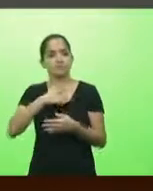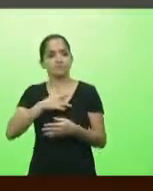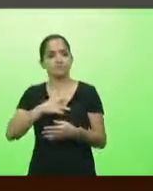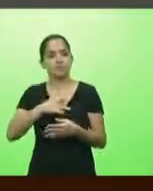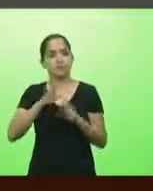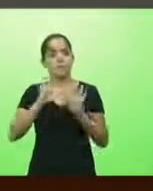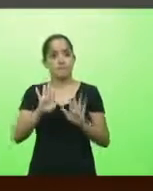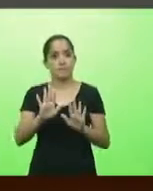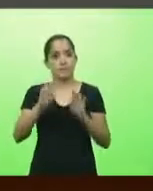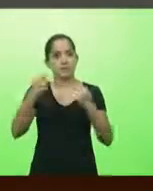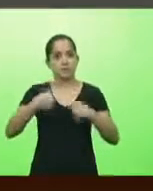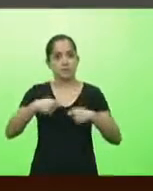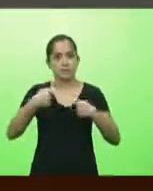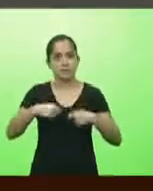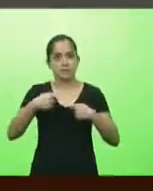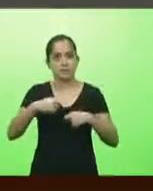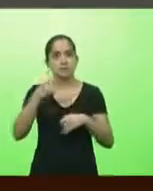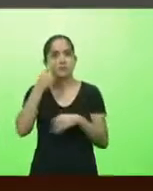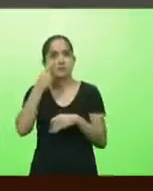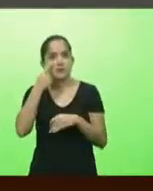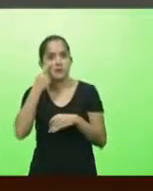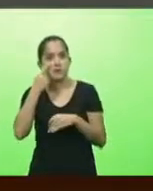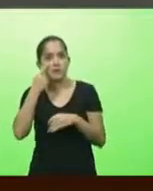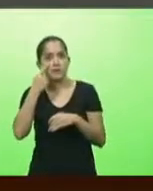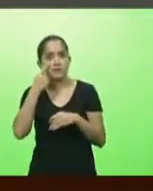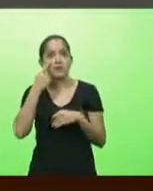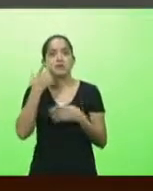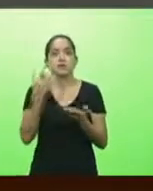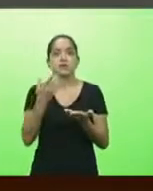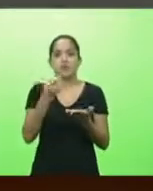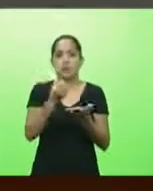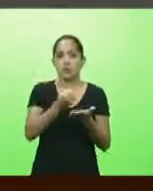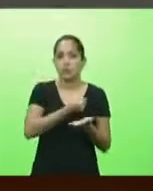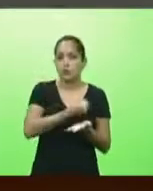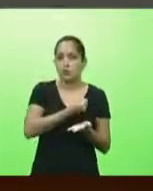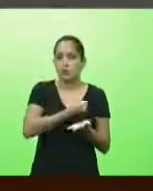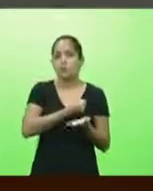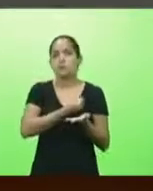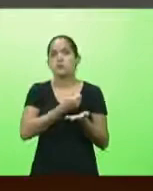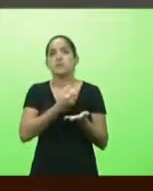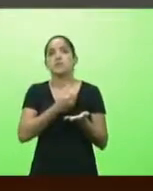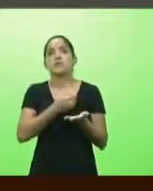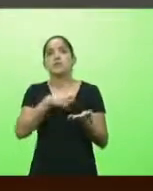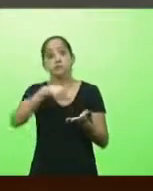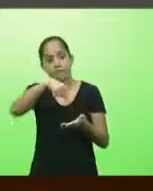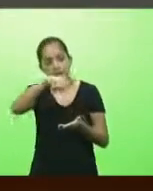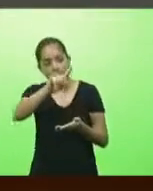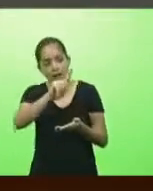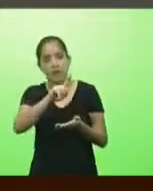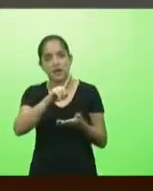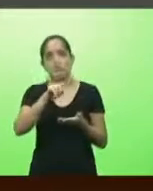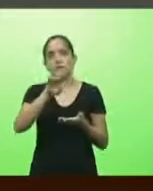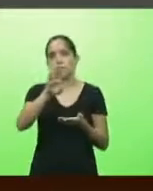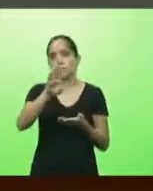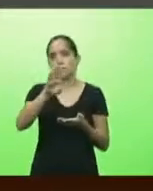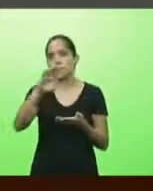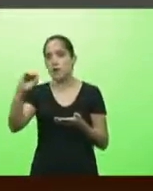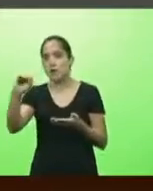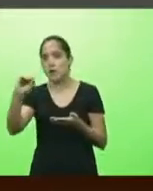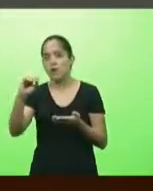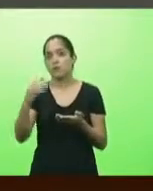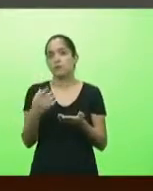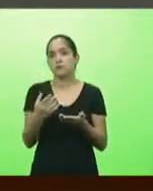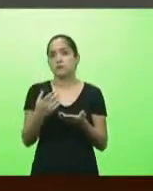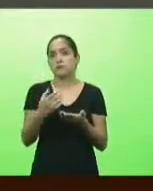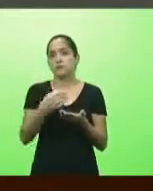temos que fazer ali eu vi tem a matrícula tem tudo ali faz um boletim de ocorrência e entra como um crime de